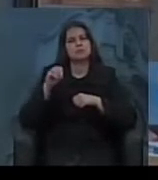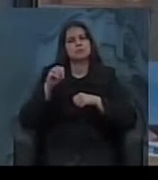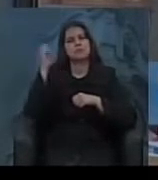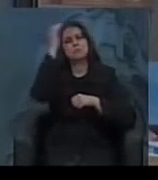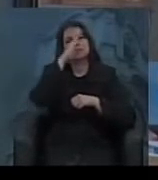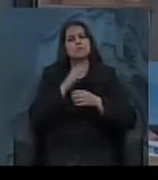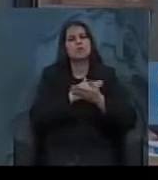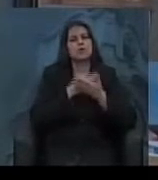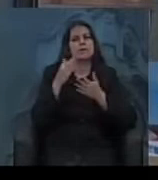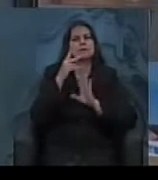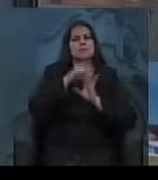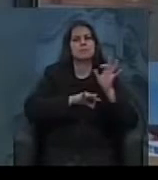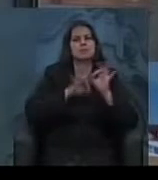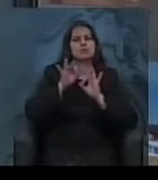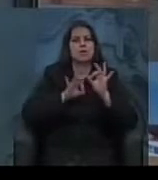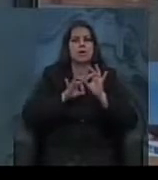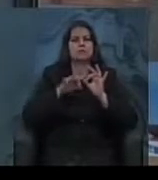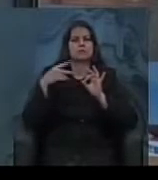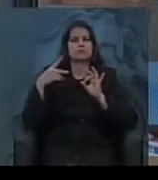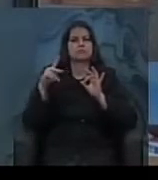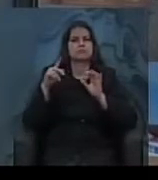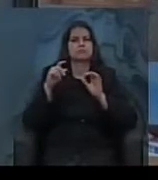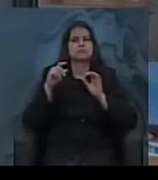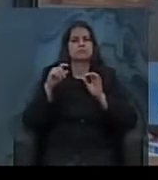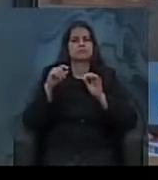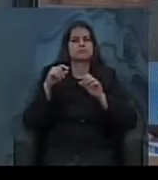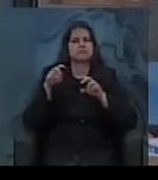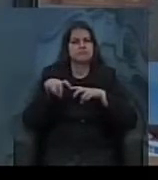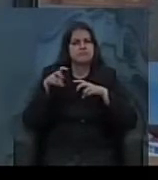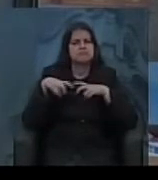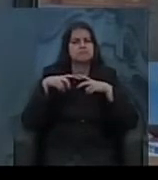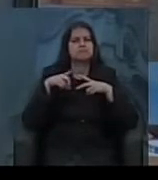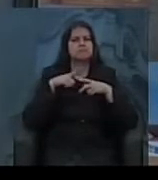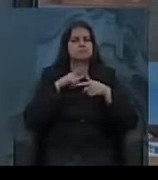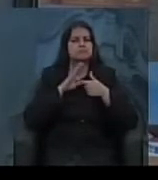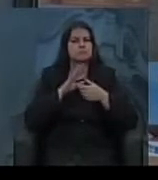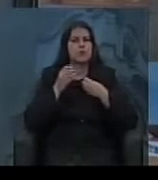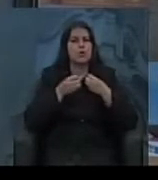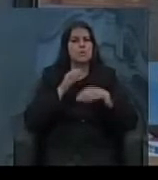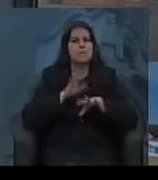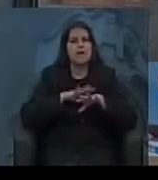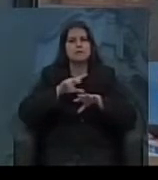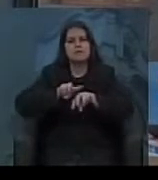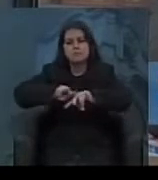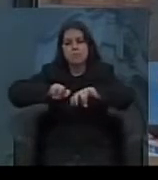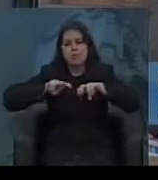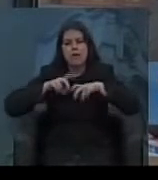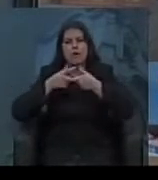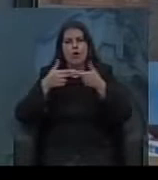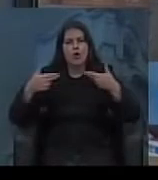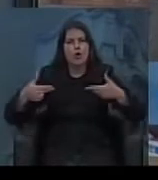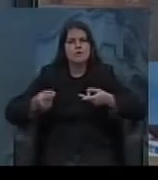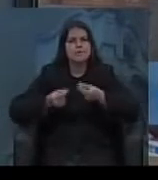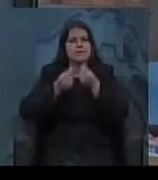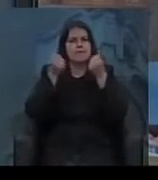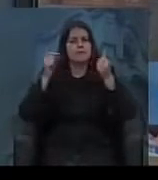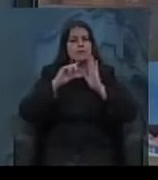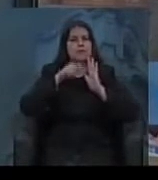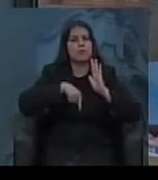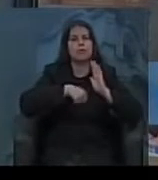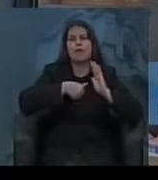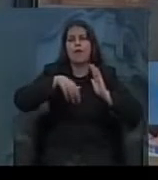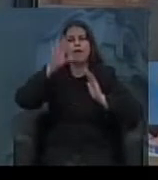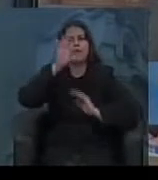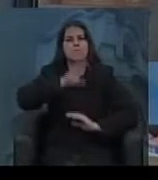desde o início, se torna um projeto da metrópole, ou seja, um projeto colonial no sentido de extrair riquezas e enviar para Portugal, e, de certa forma,